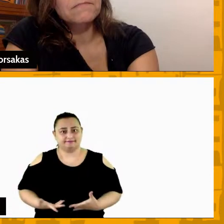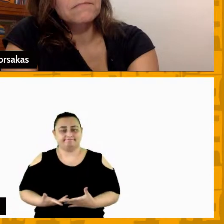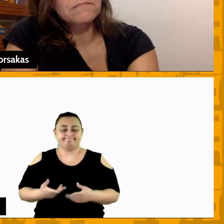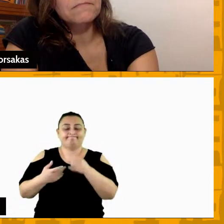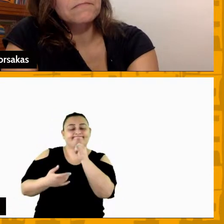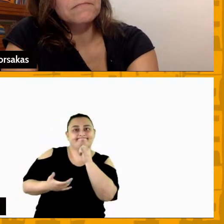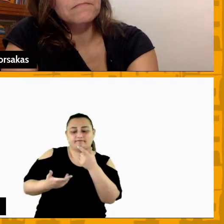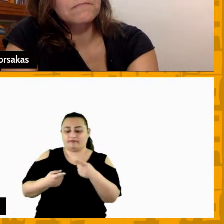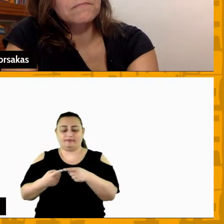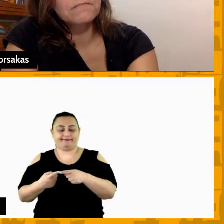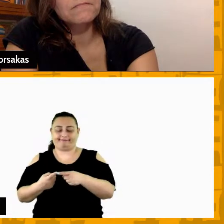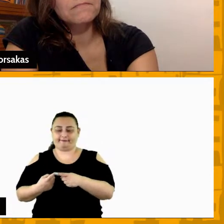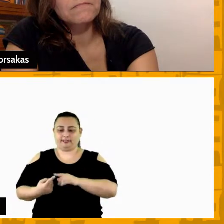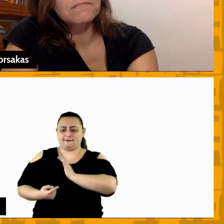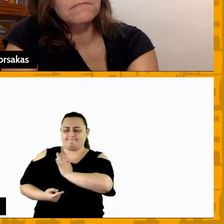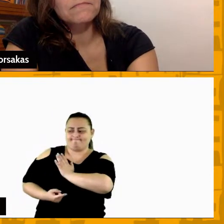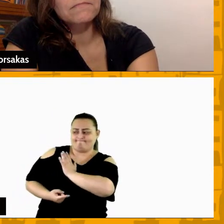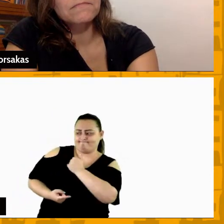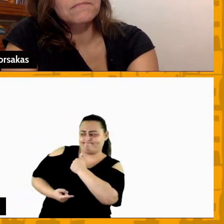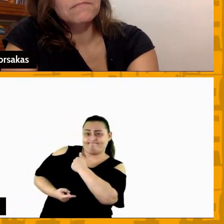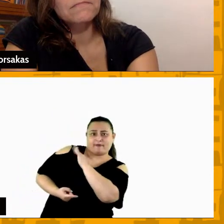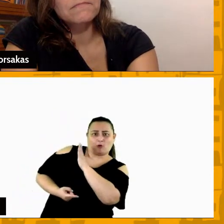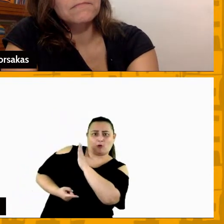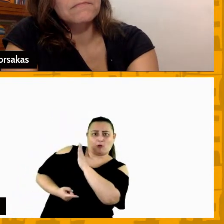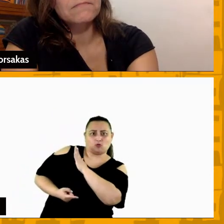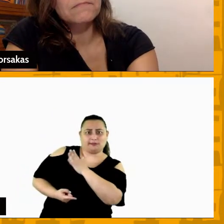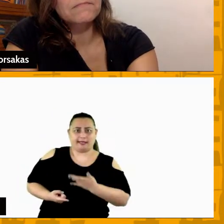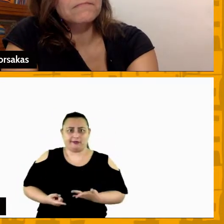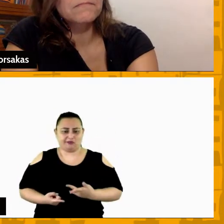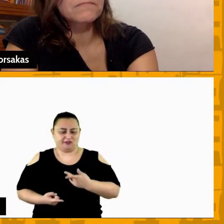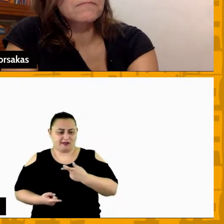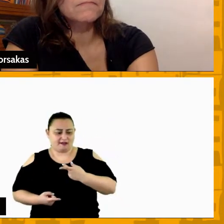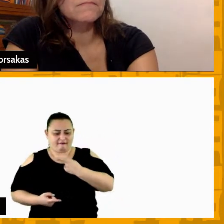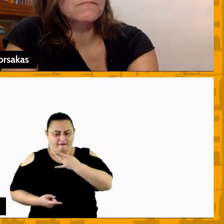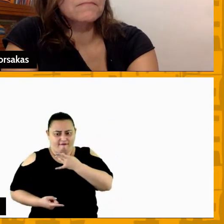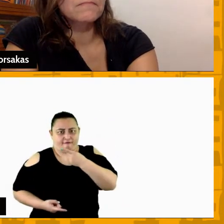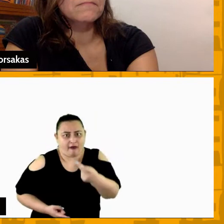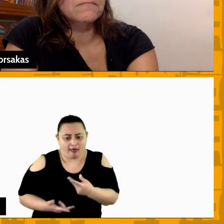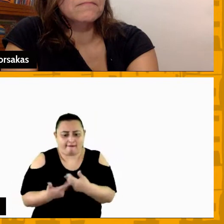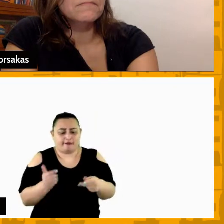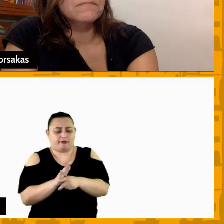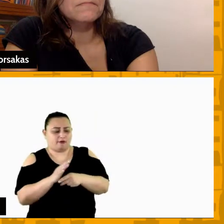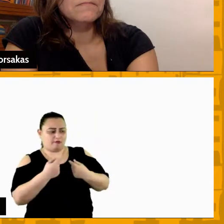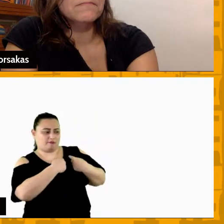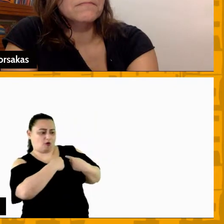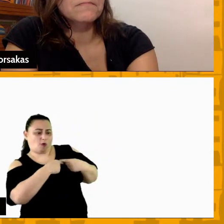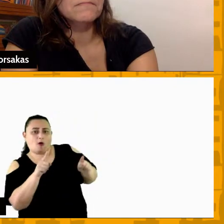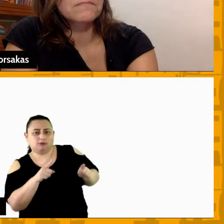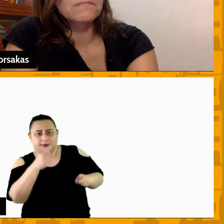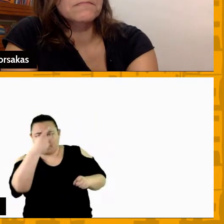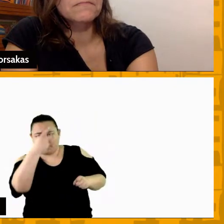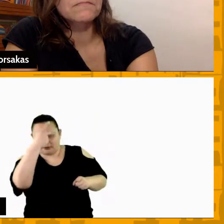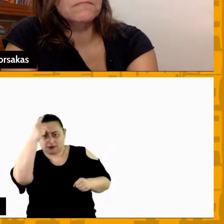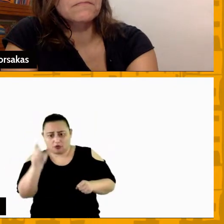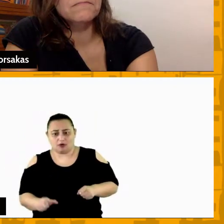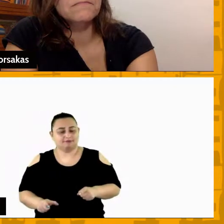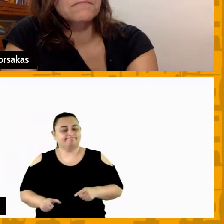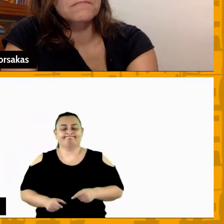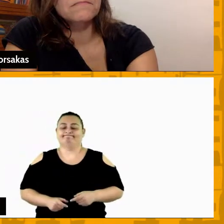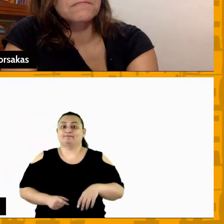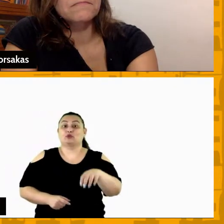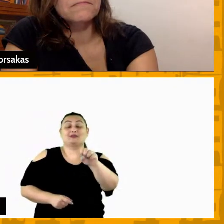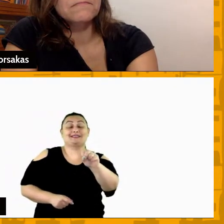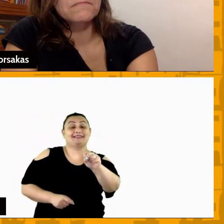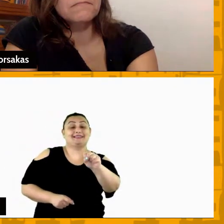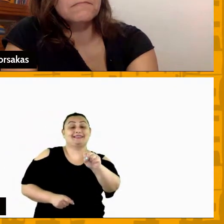ato de racismo é inegociável é fora não existe na instituição que a gente trabalha no SESI Franca Basquete não